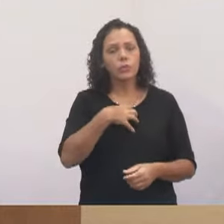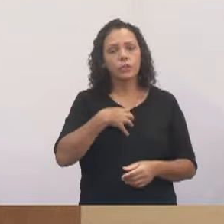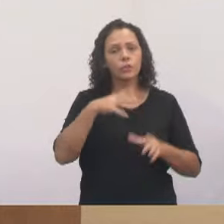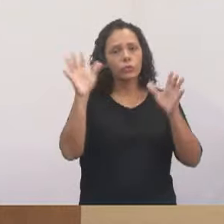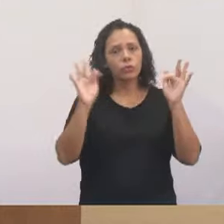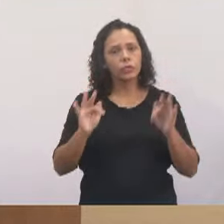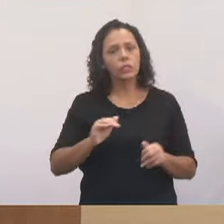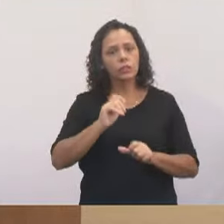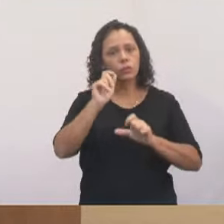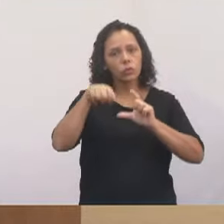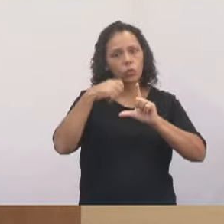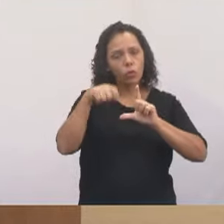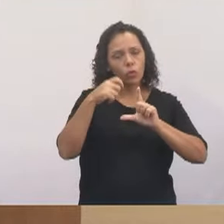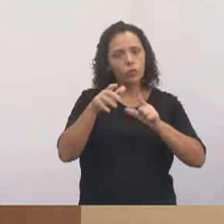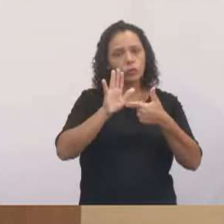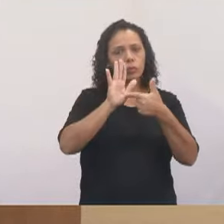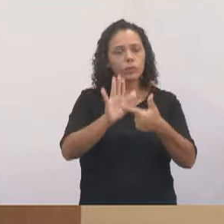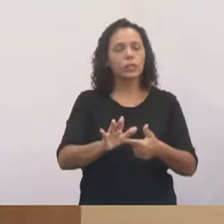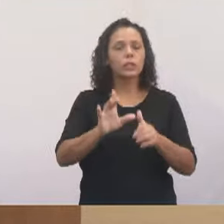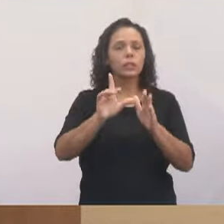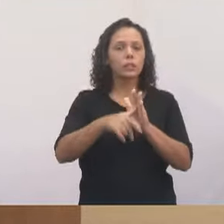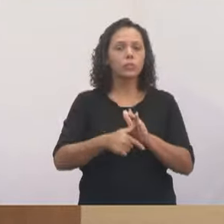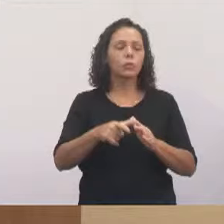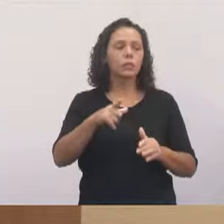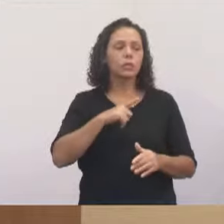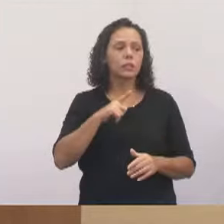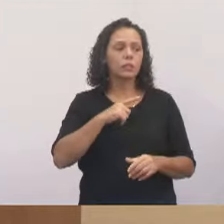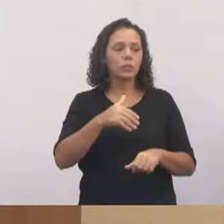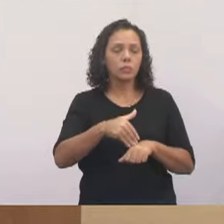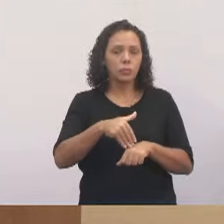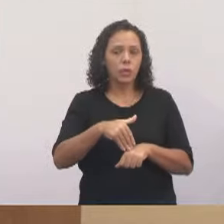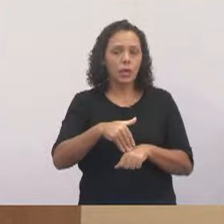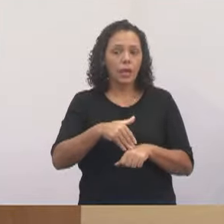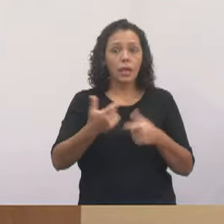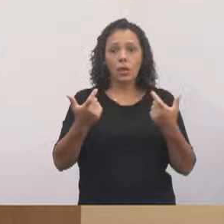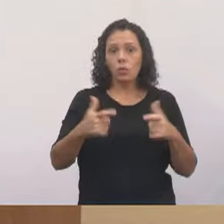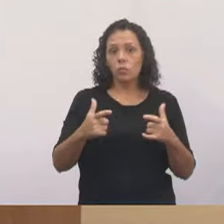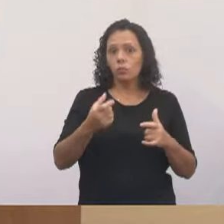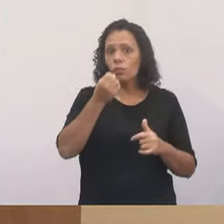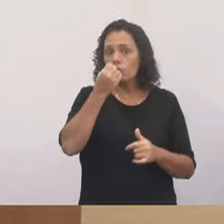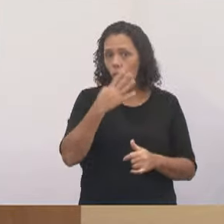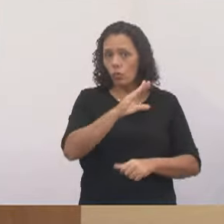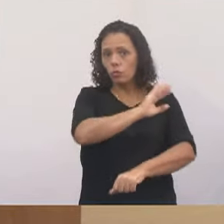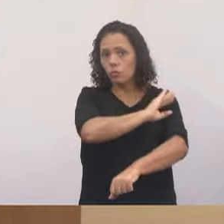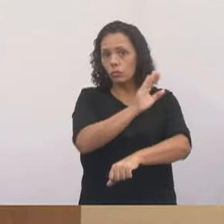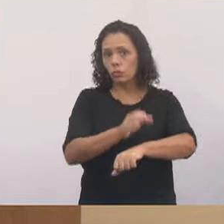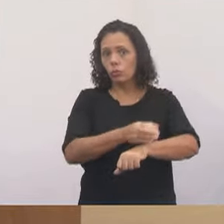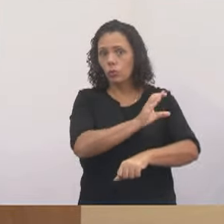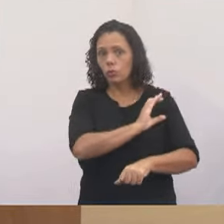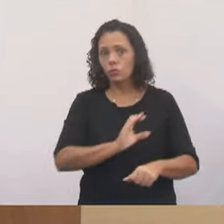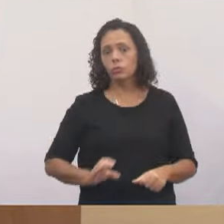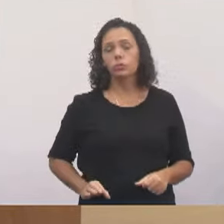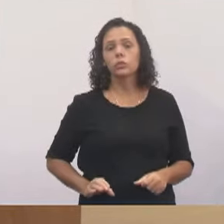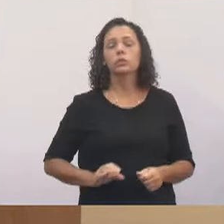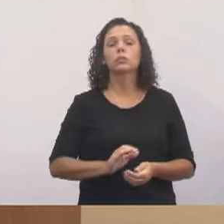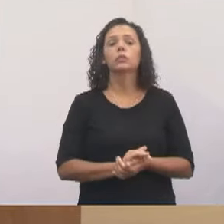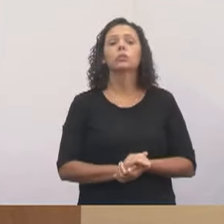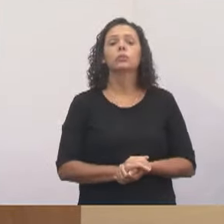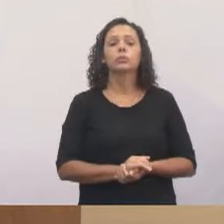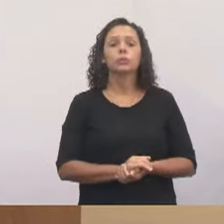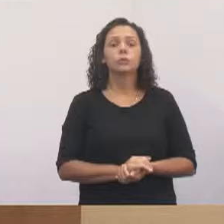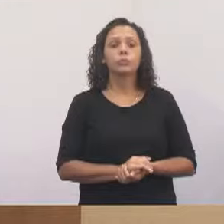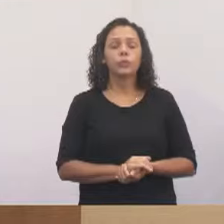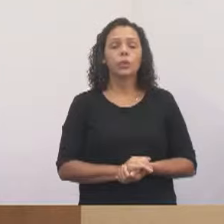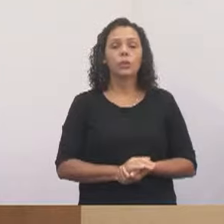esse vídeo que o Celso fez comigo. Em breve teremos um grande parque lá no Morro do Cristo, de uma gestão que